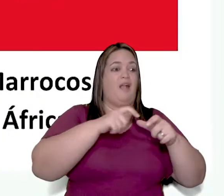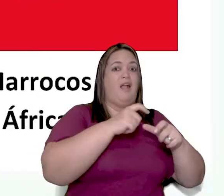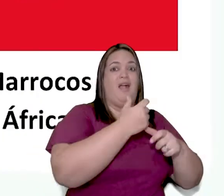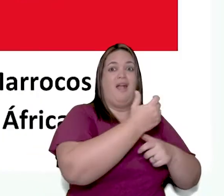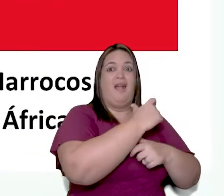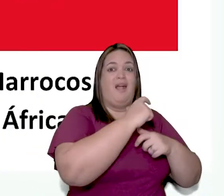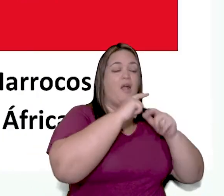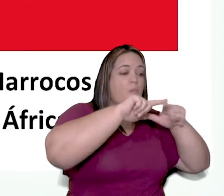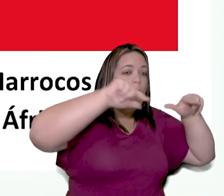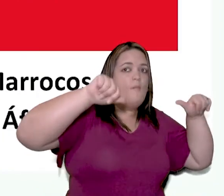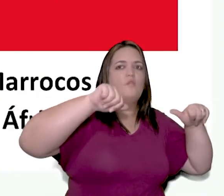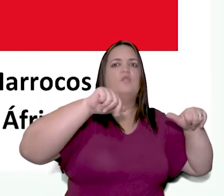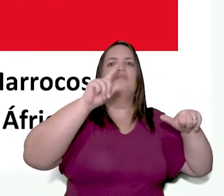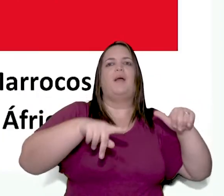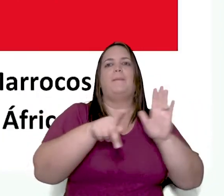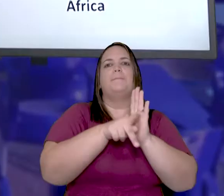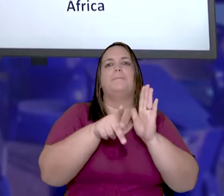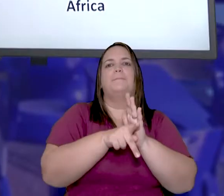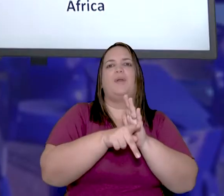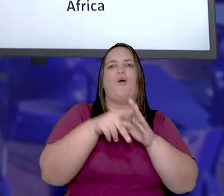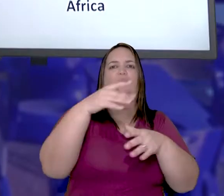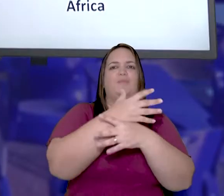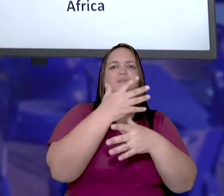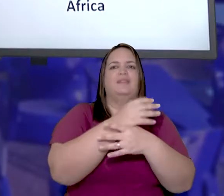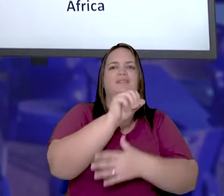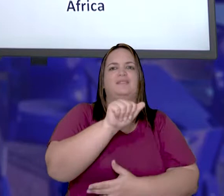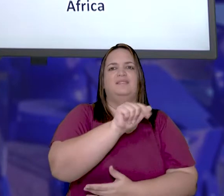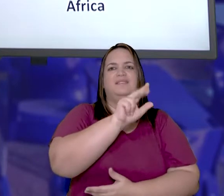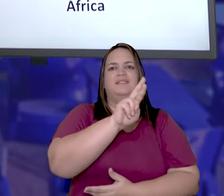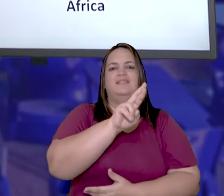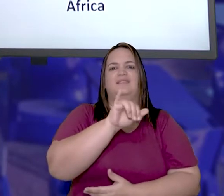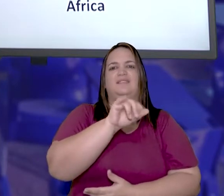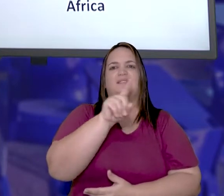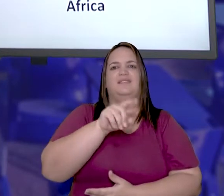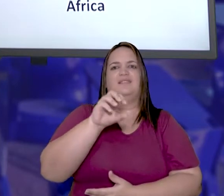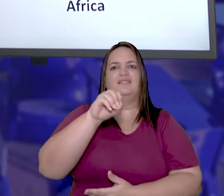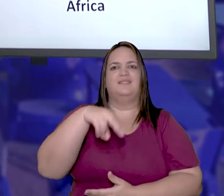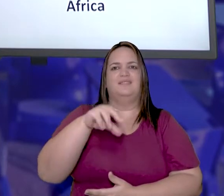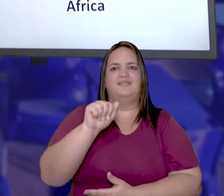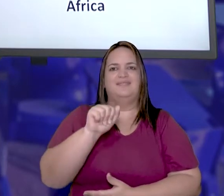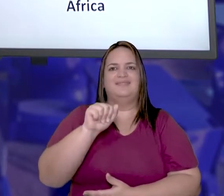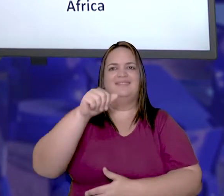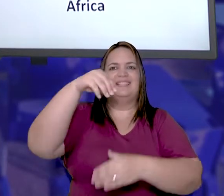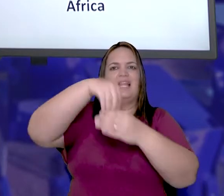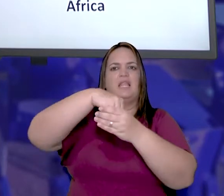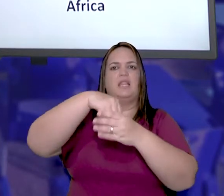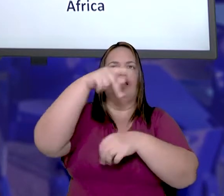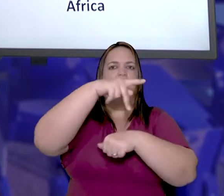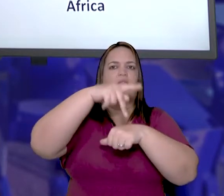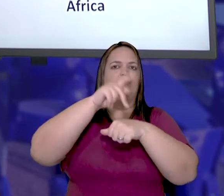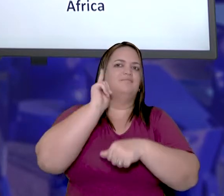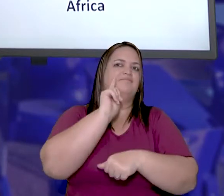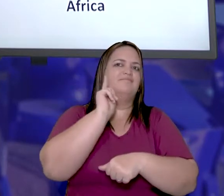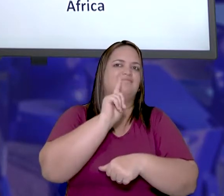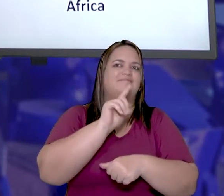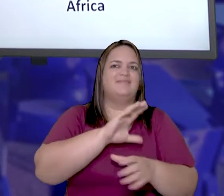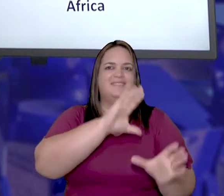com o Arizona, tá certo? E a outra imagem que apresentava